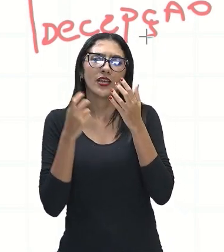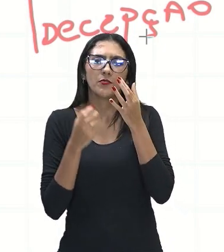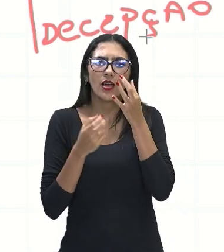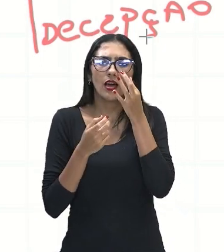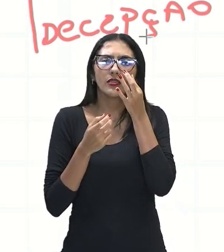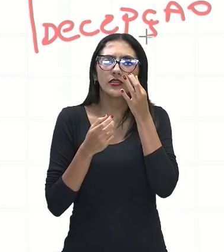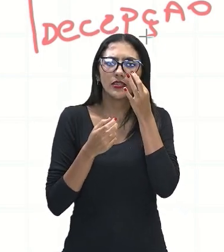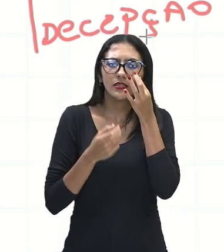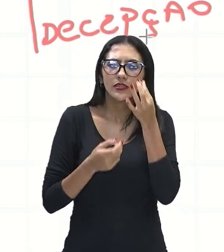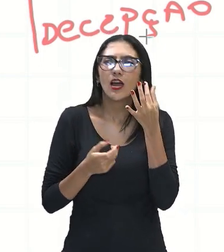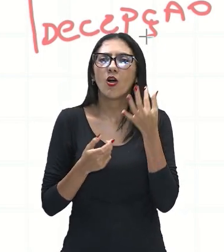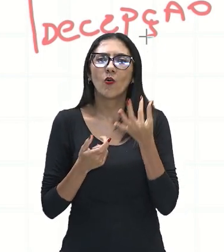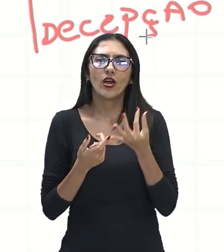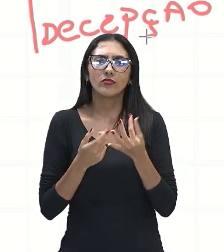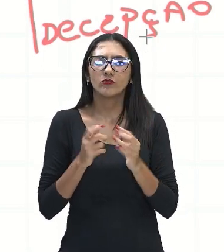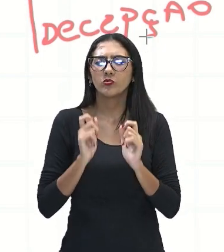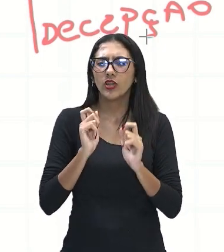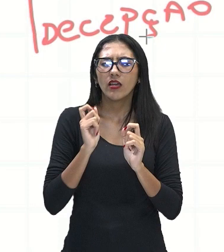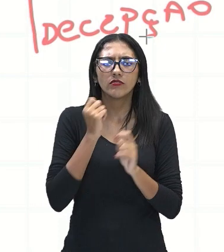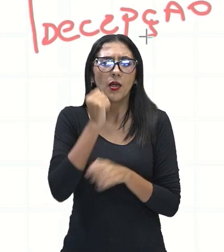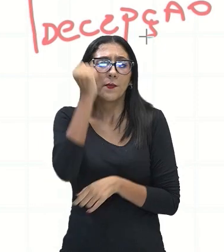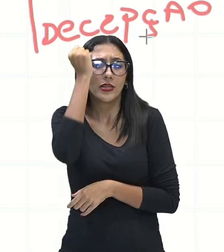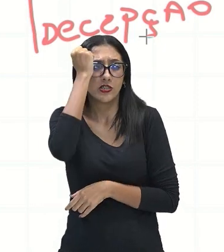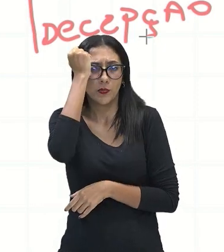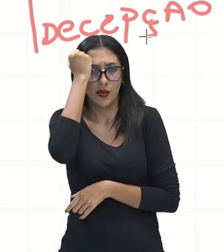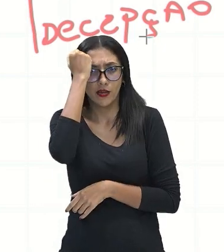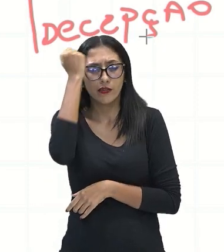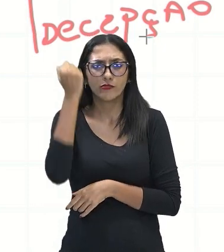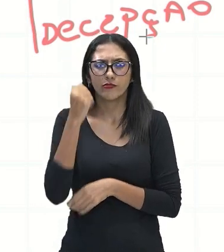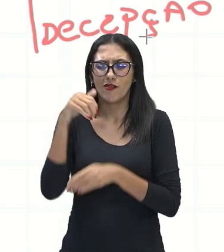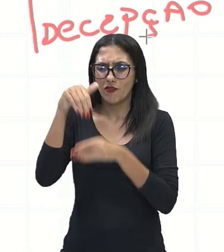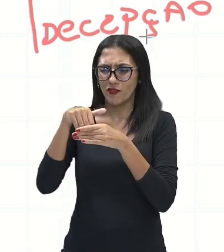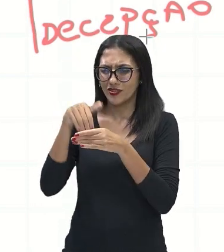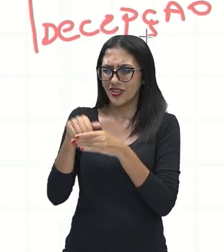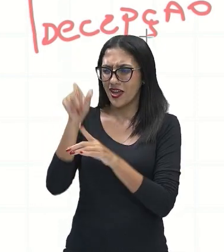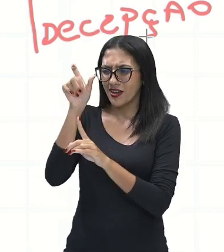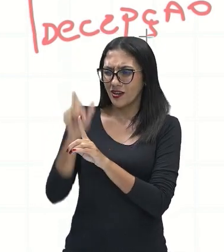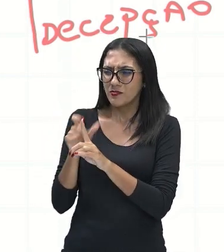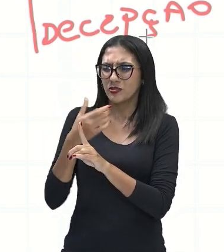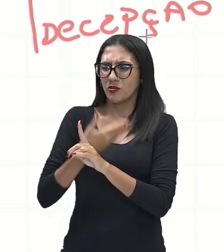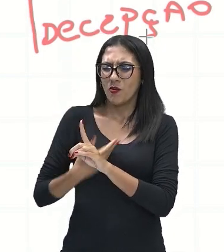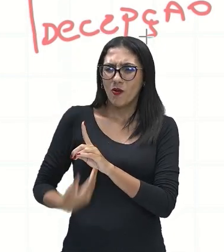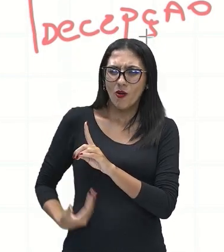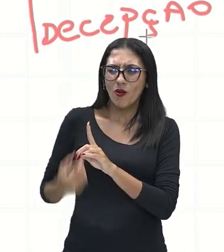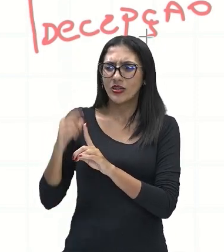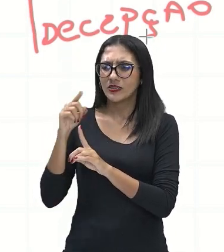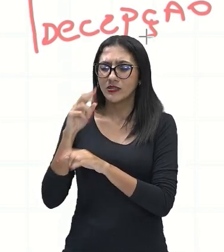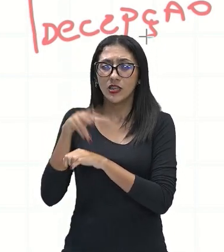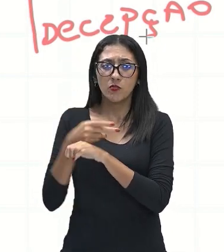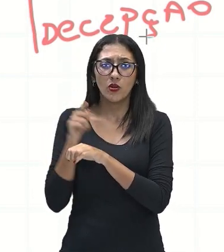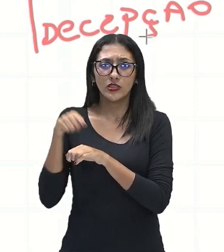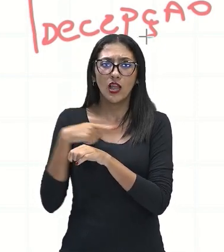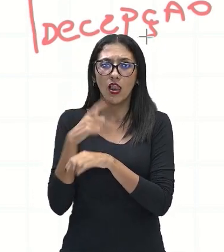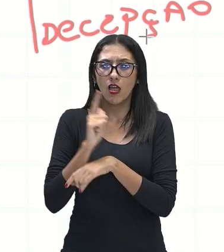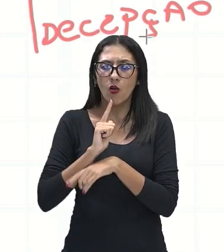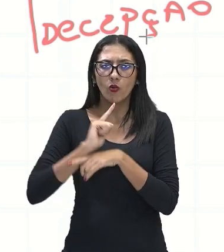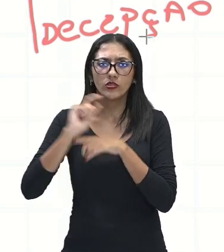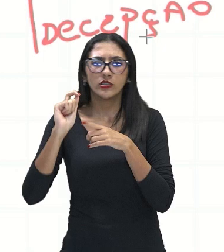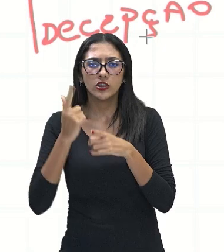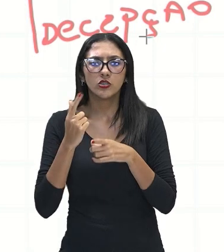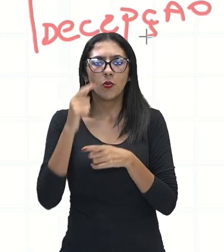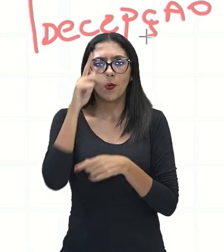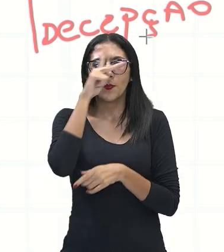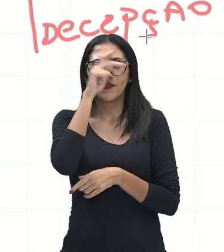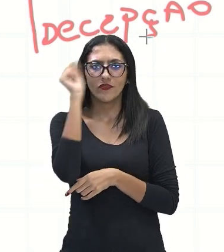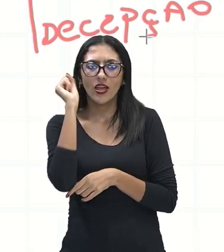enganado, né? Ao votar naquela pessoa, e aquela pessoa, quando tornou-se governador, prefeito,